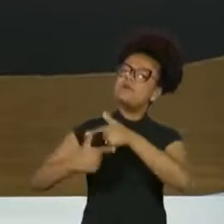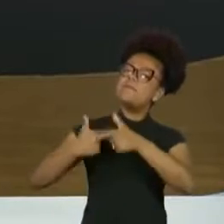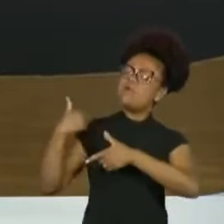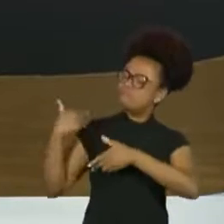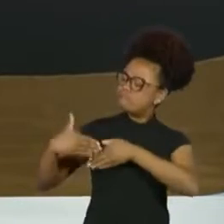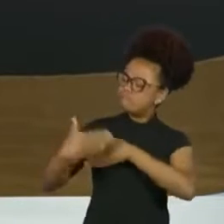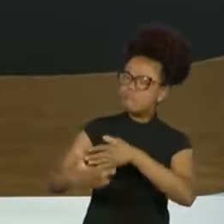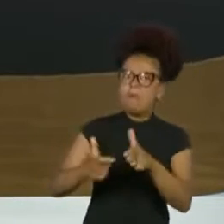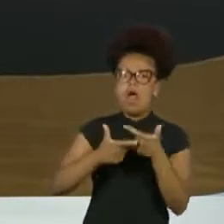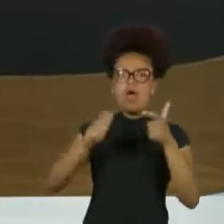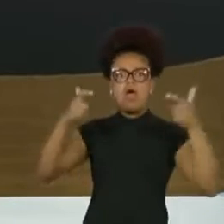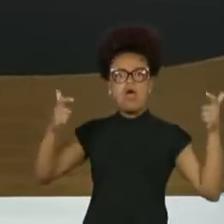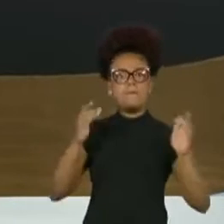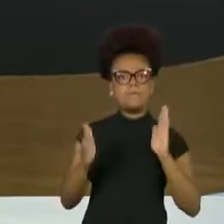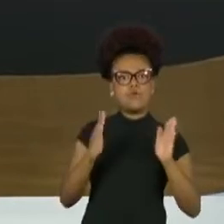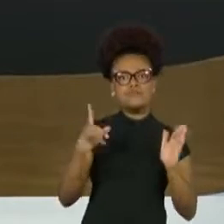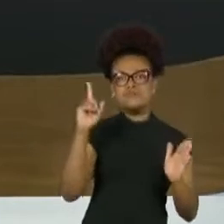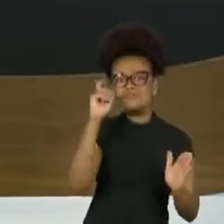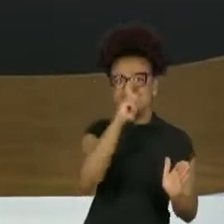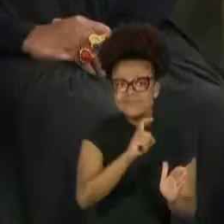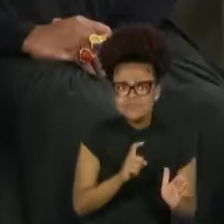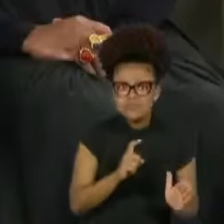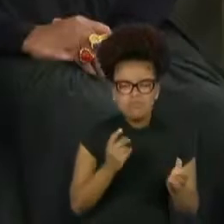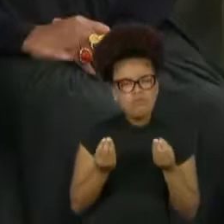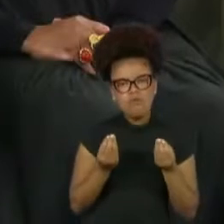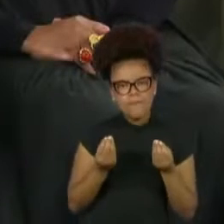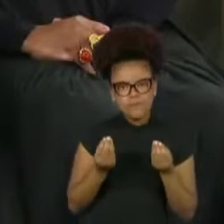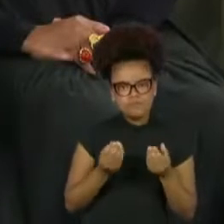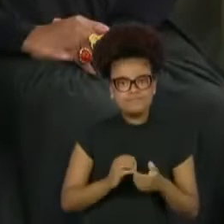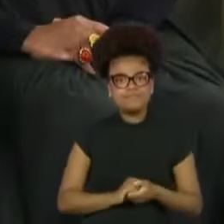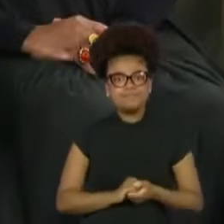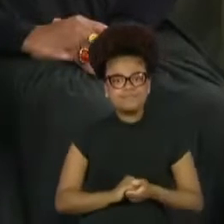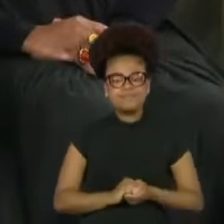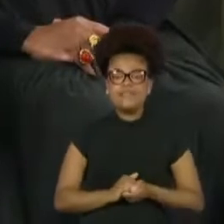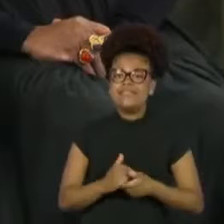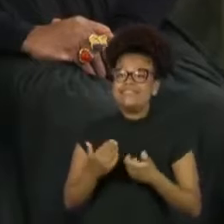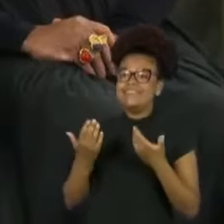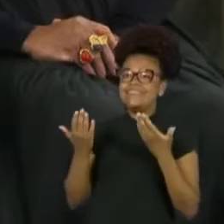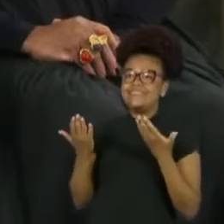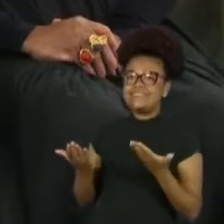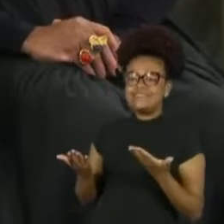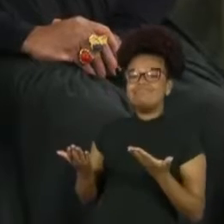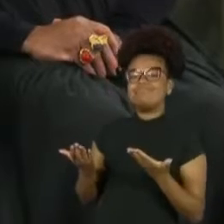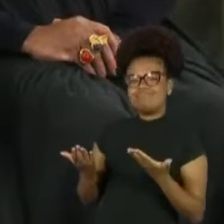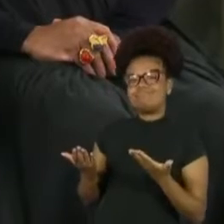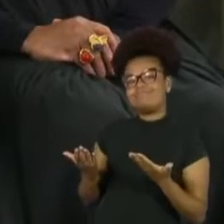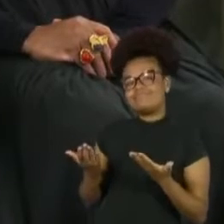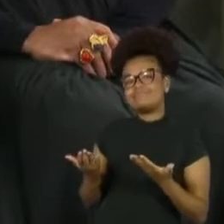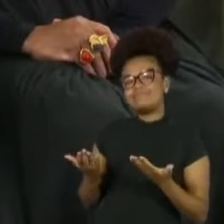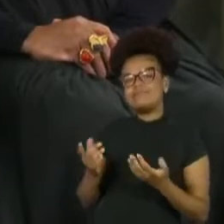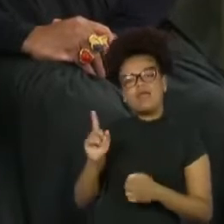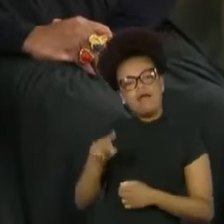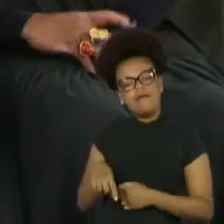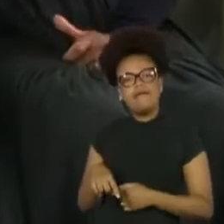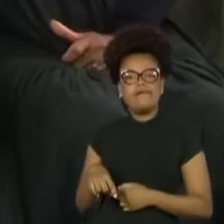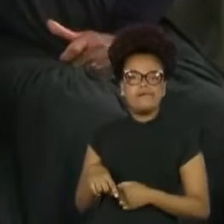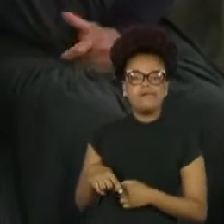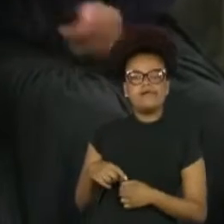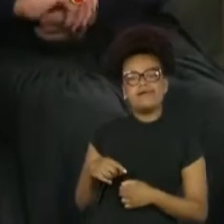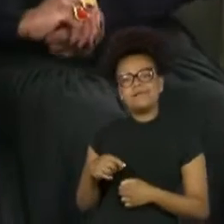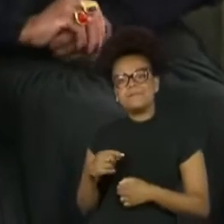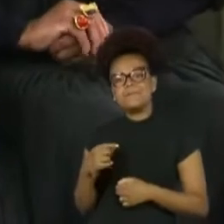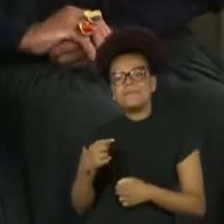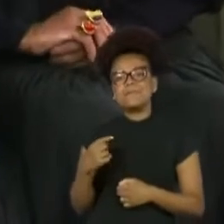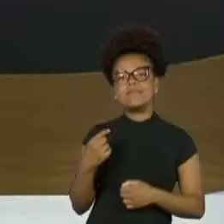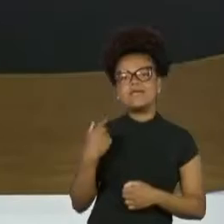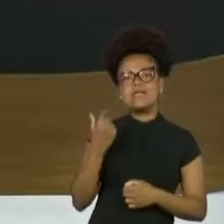um período tão difícil, né, para a gente? Pois é, eu fiquei impressionado. Era só de lives, lives eu fiz umas 67.